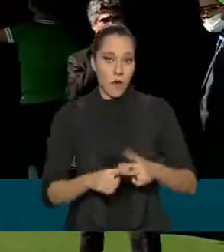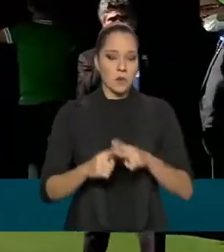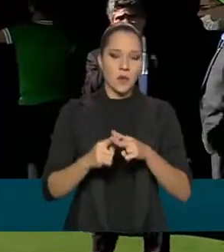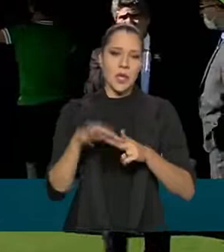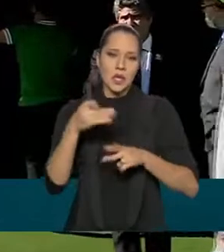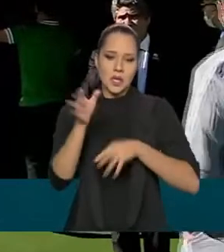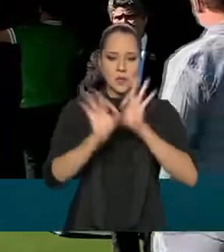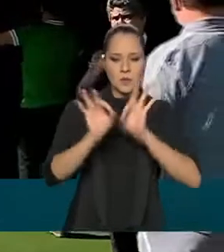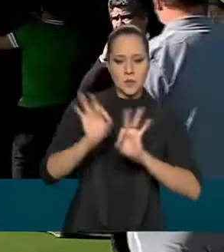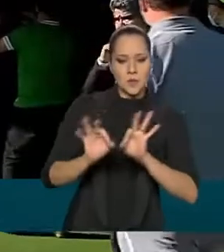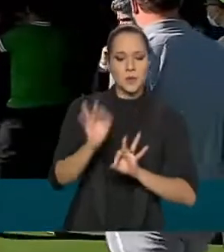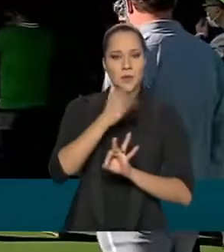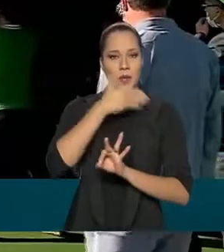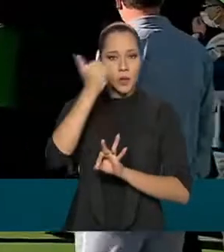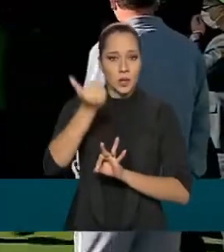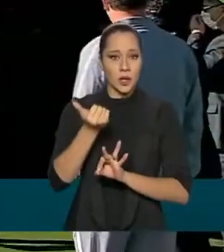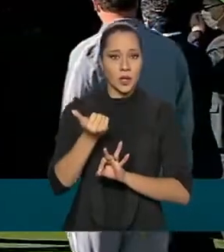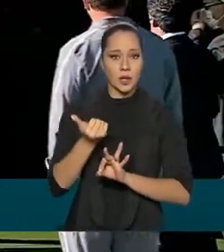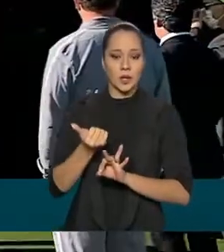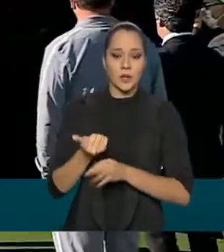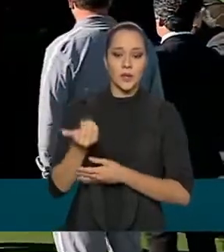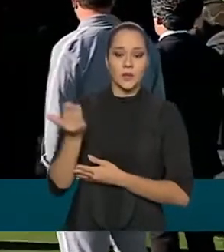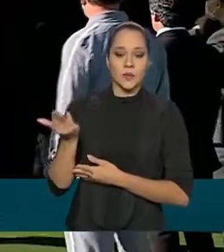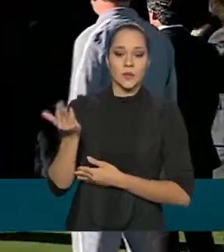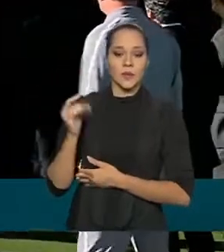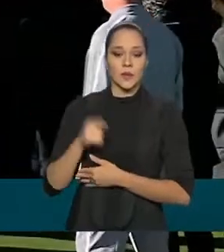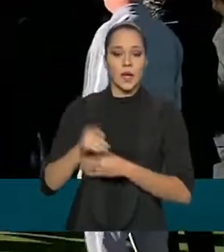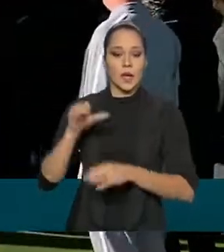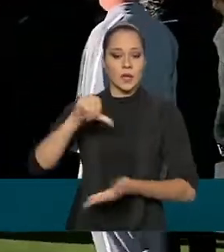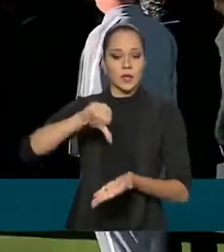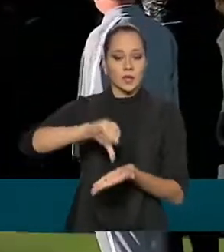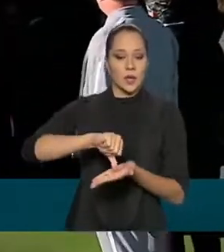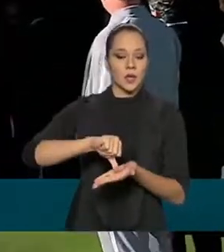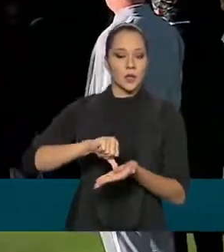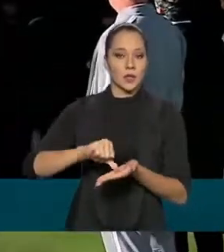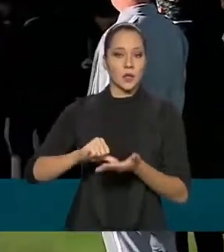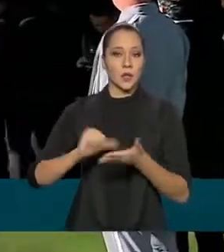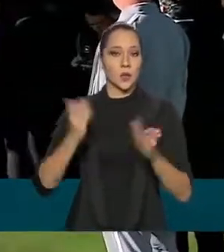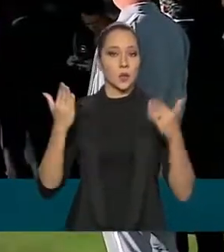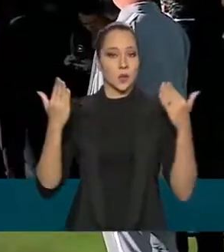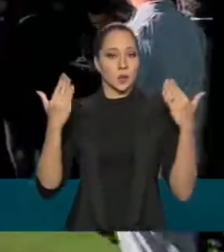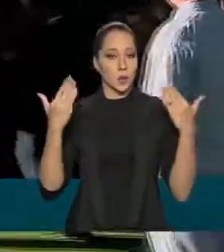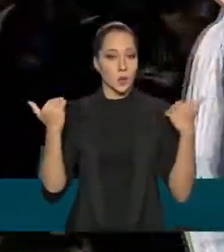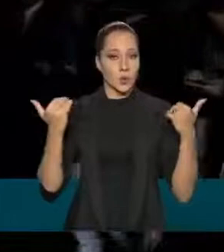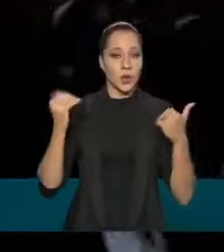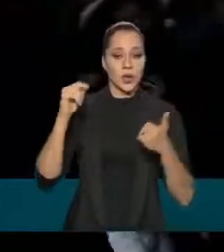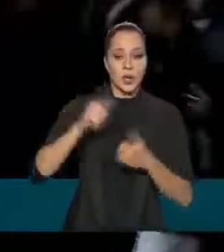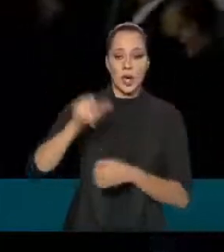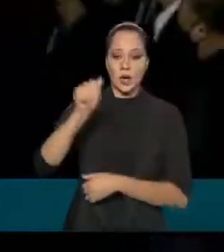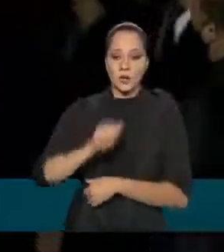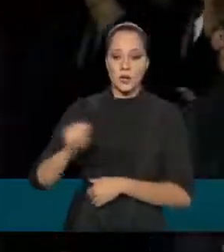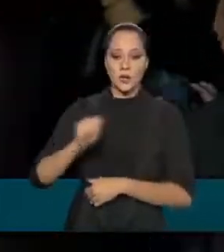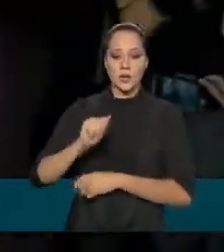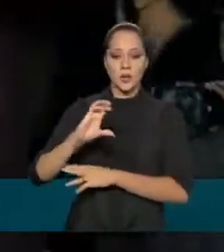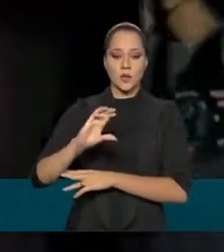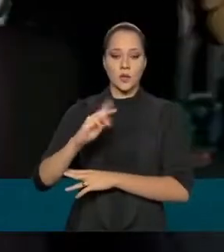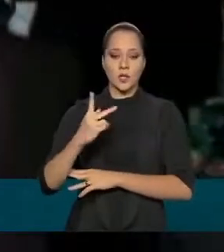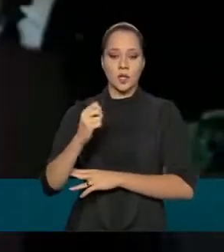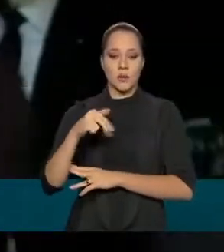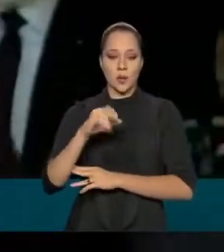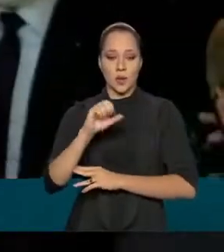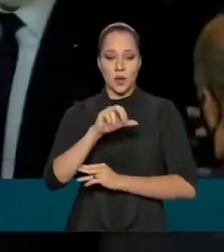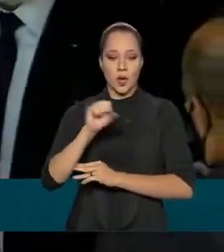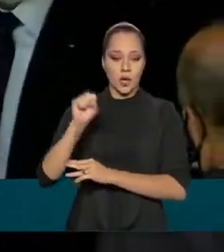melhoria da sede do clube da cidade, que é a Associação Chapecoense de Futebol.